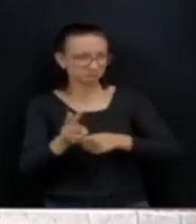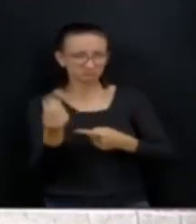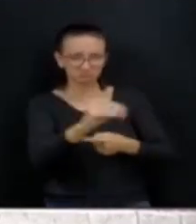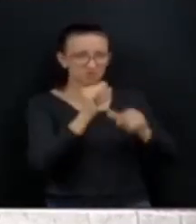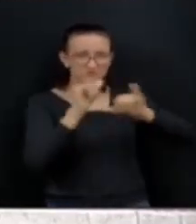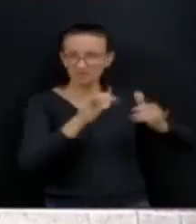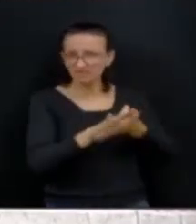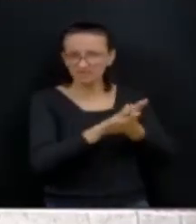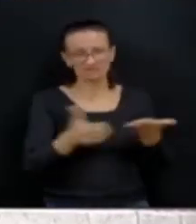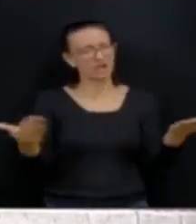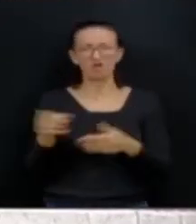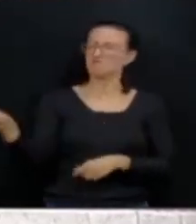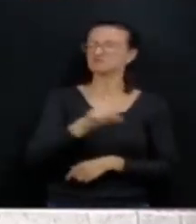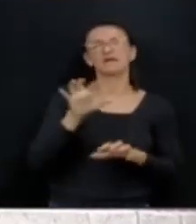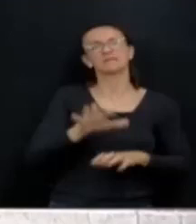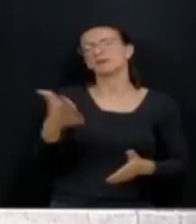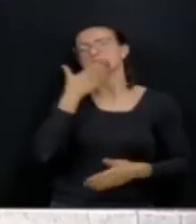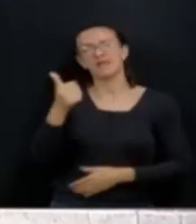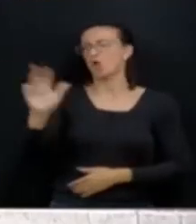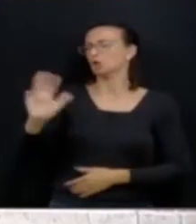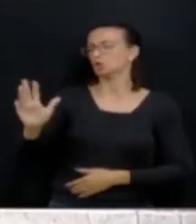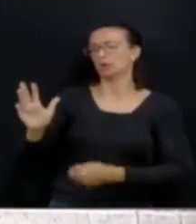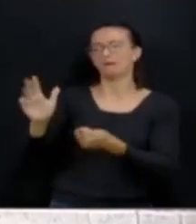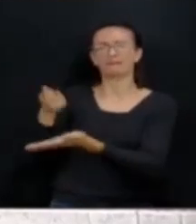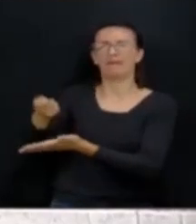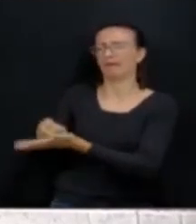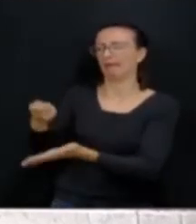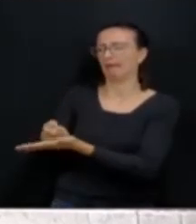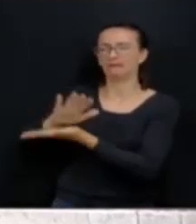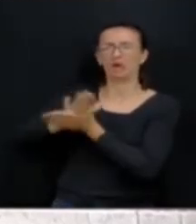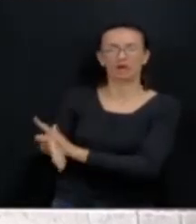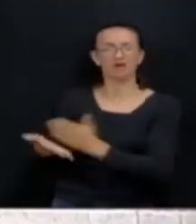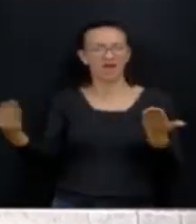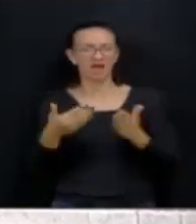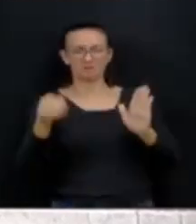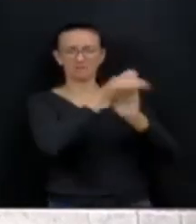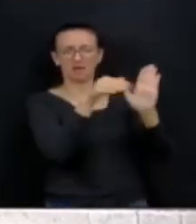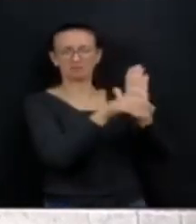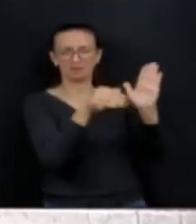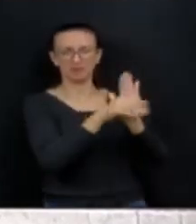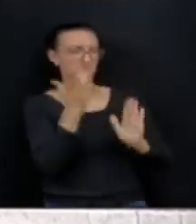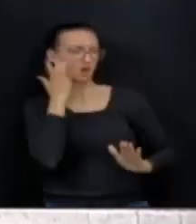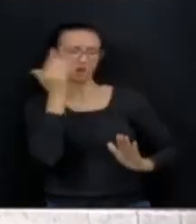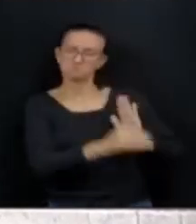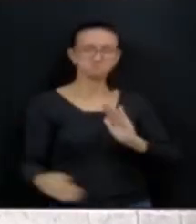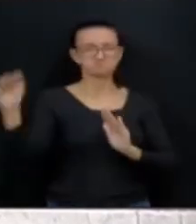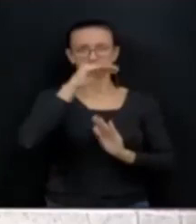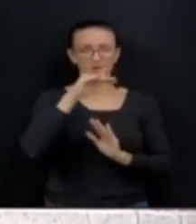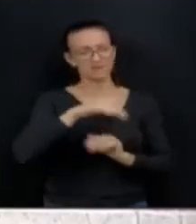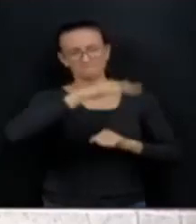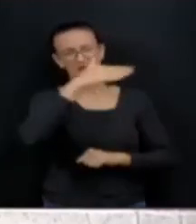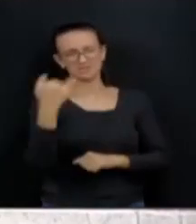desçam o sarrafo no Lula, que é mais importante. Retomem as pautas moralistas, que é mais importante. Vamos